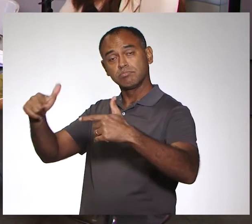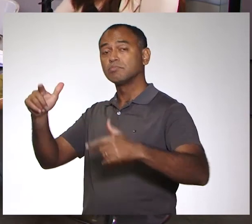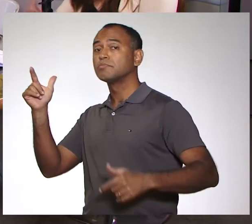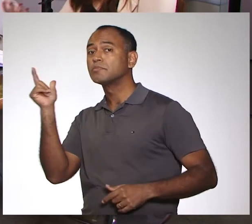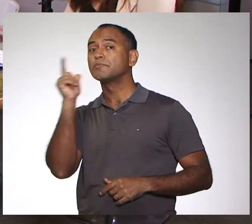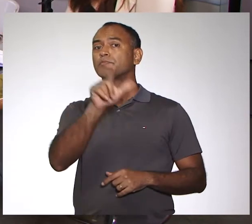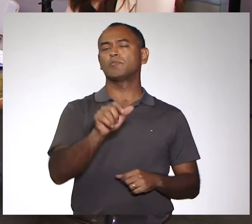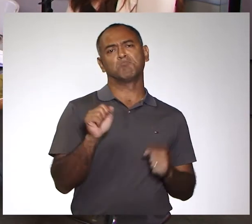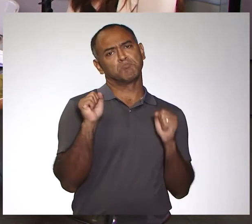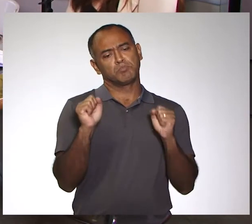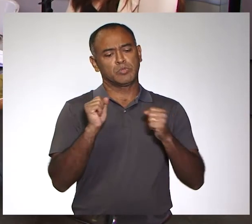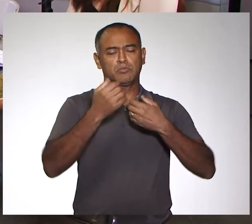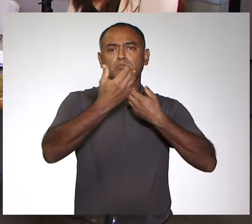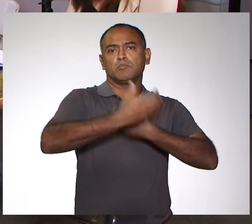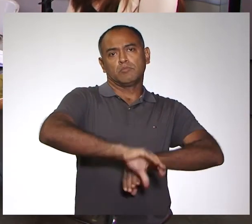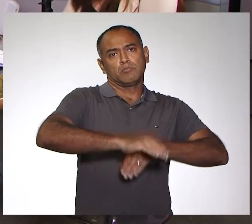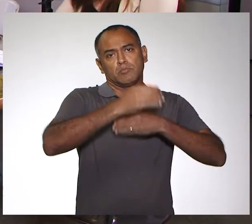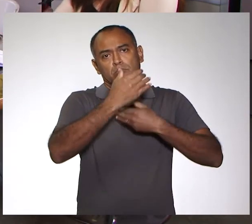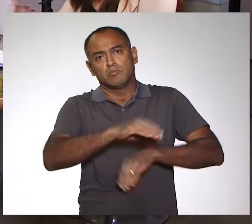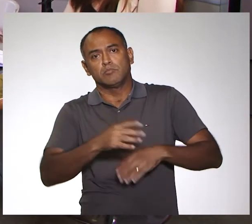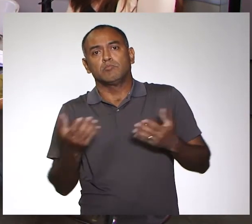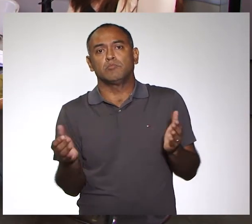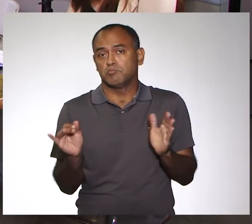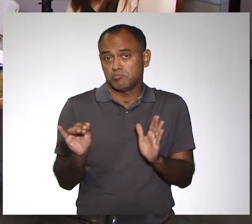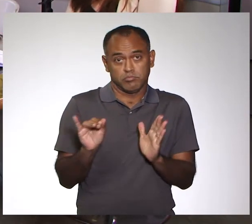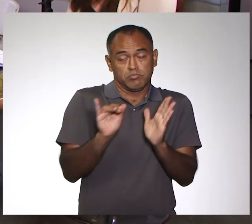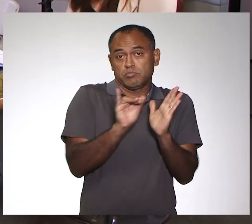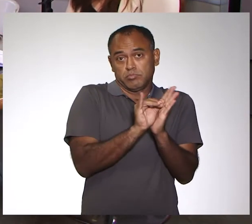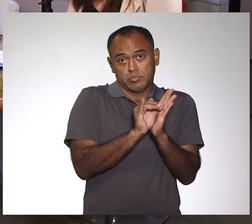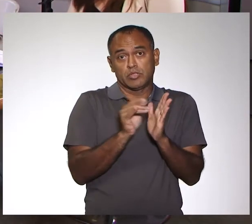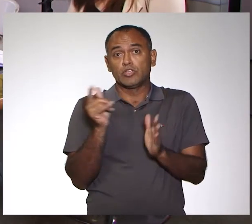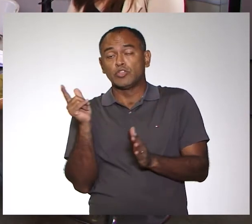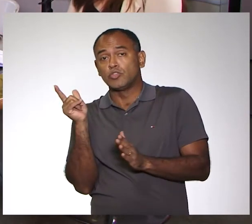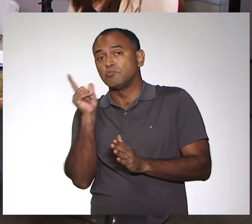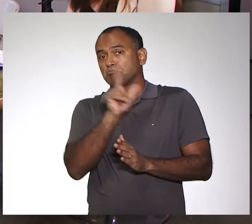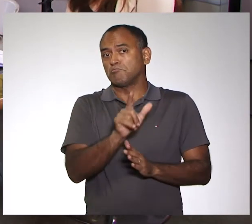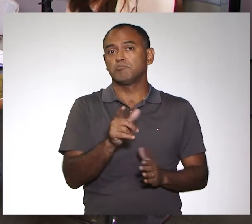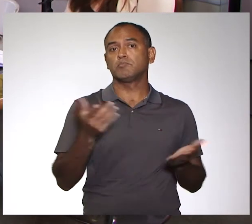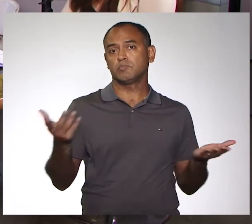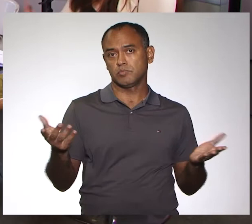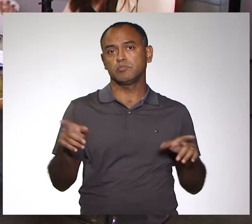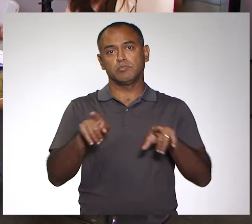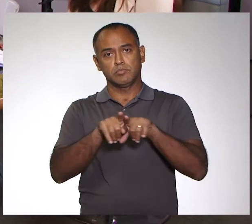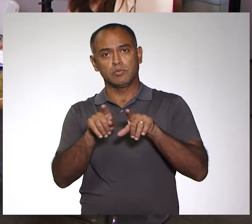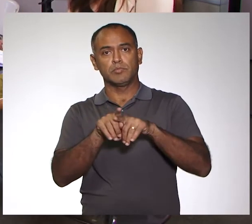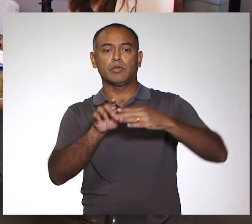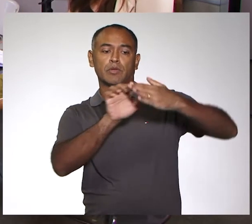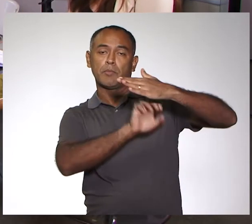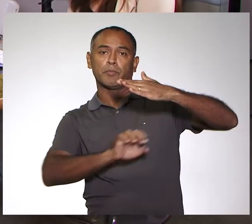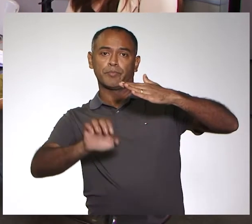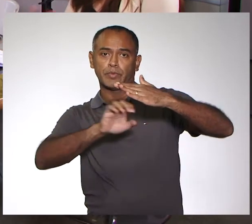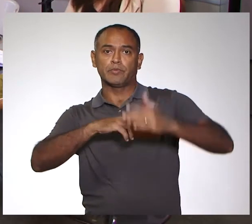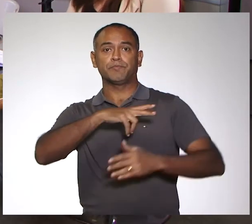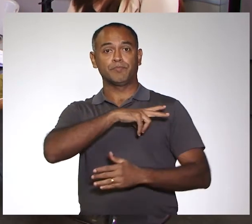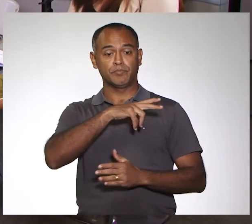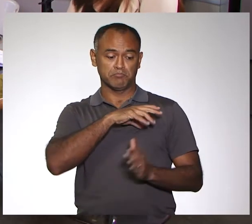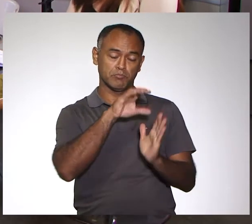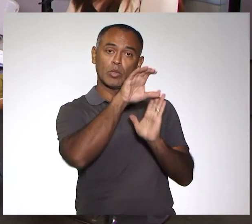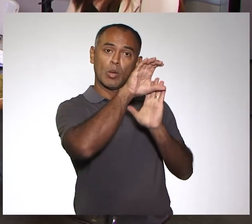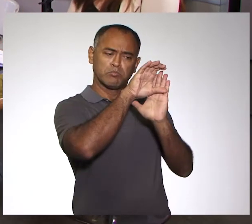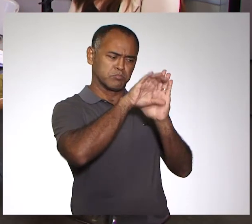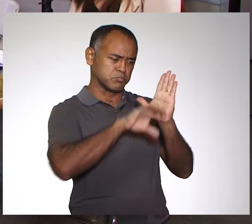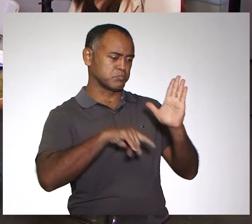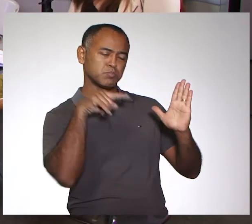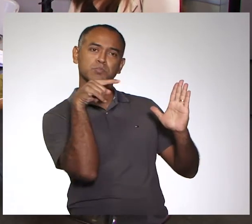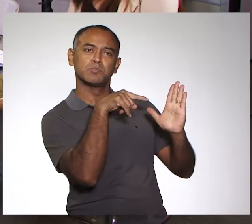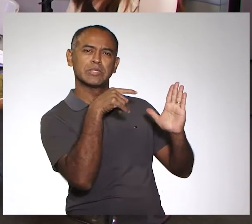Seja por concurso público, participando de editais, já vai ser um diferencial, e também nos setores privados, onde o currículo